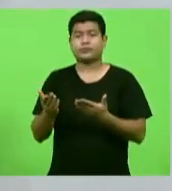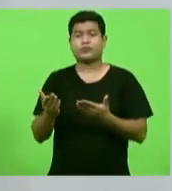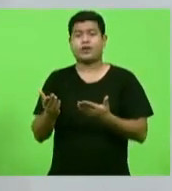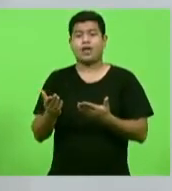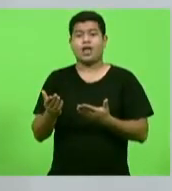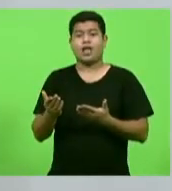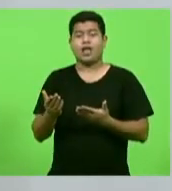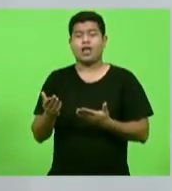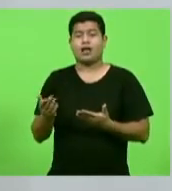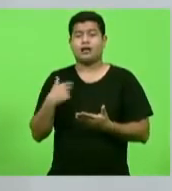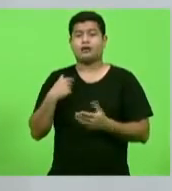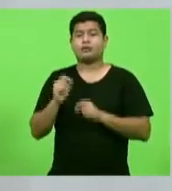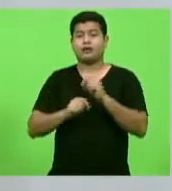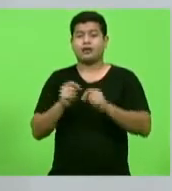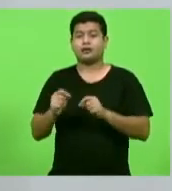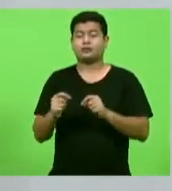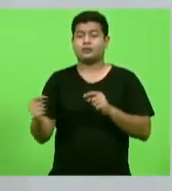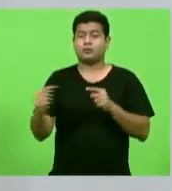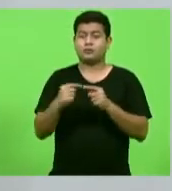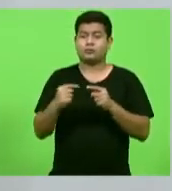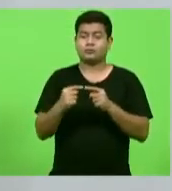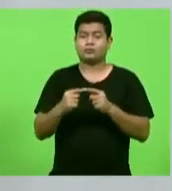envelhecimento precoce.